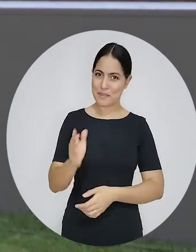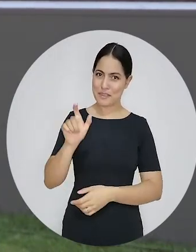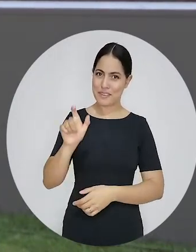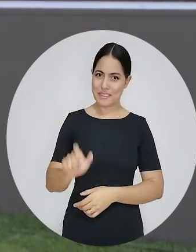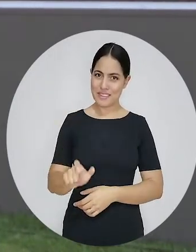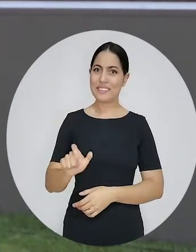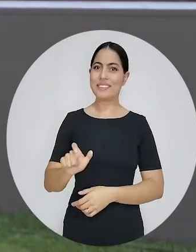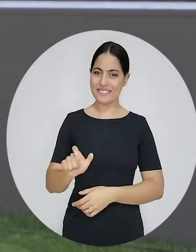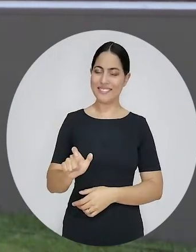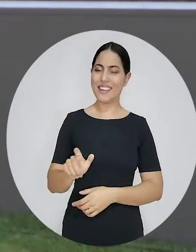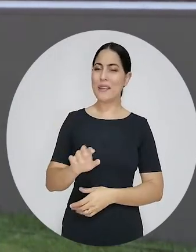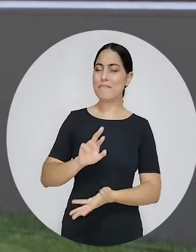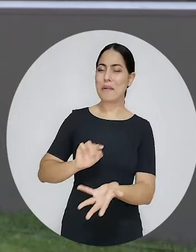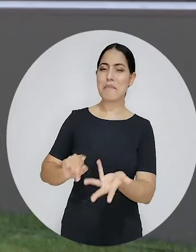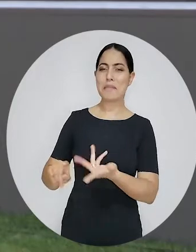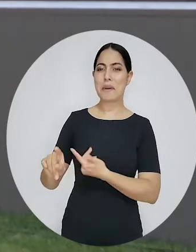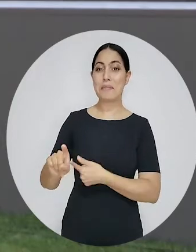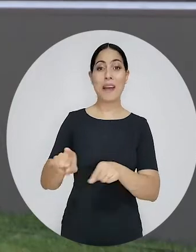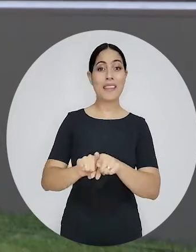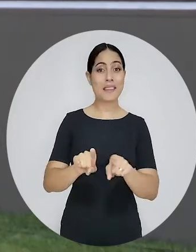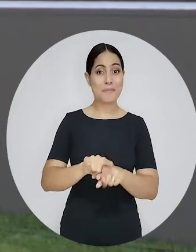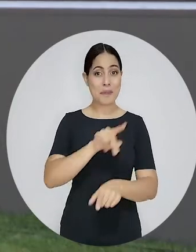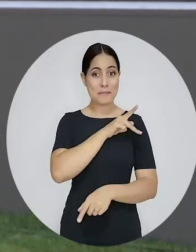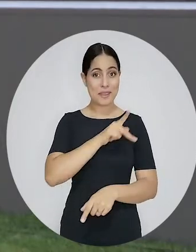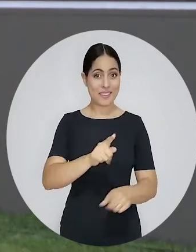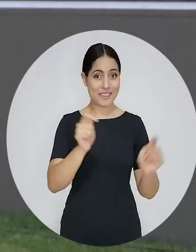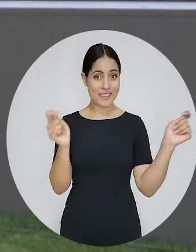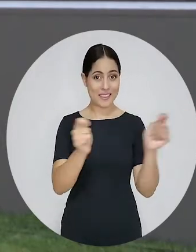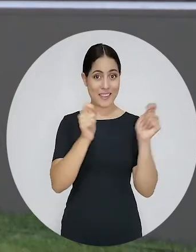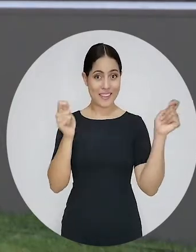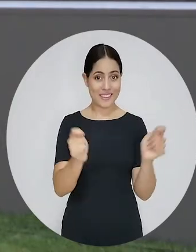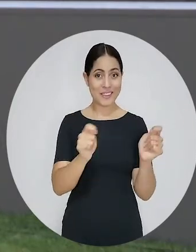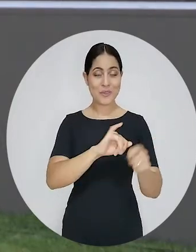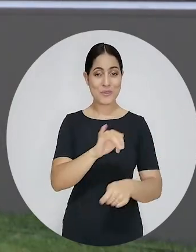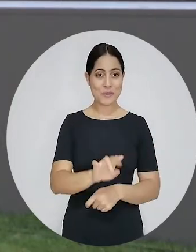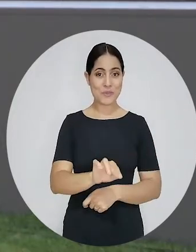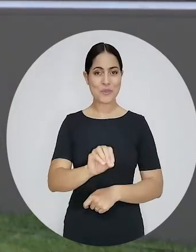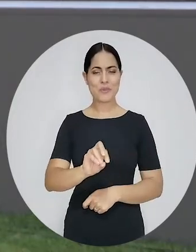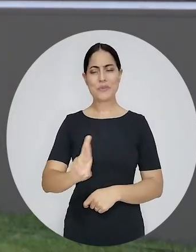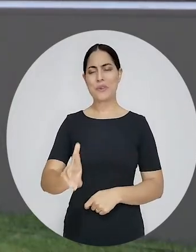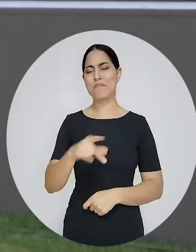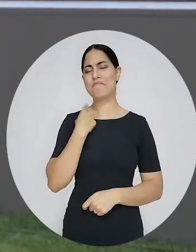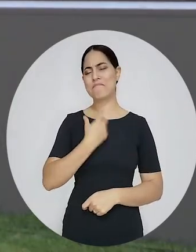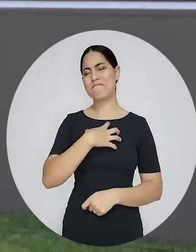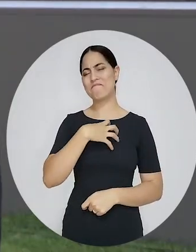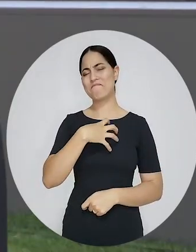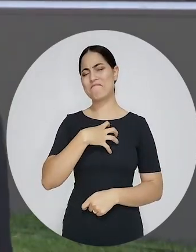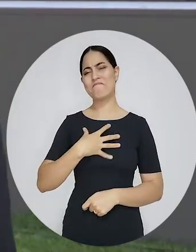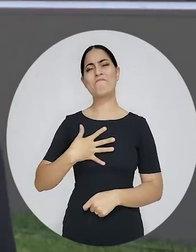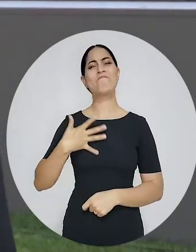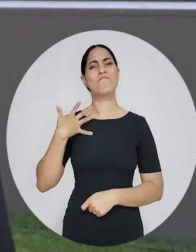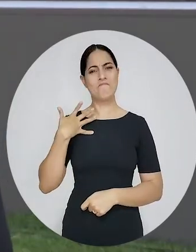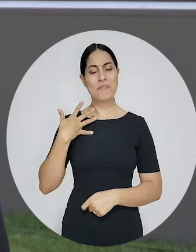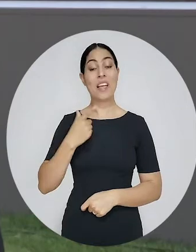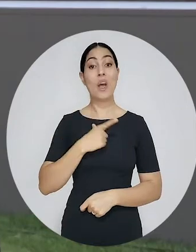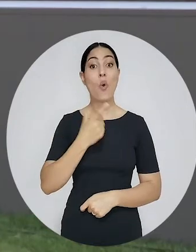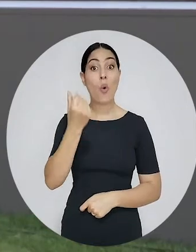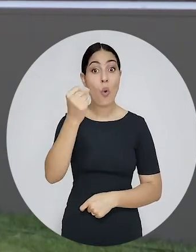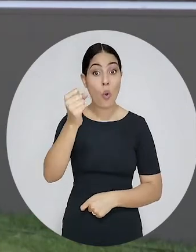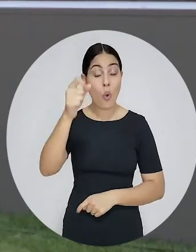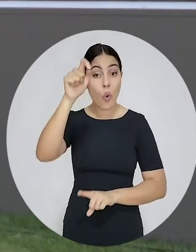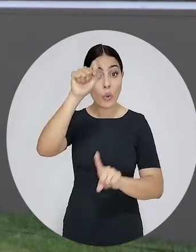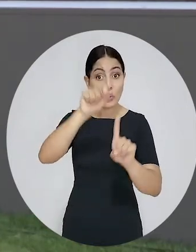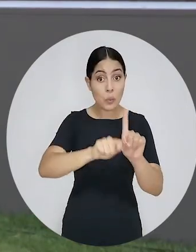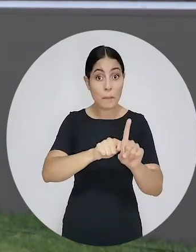De parabéns à UAB de Caruaru, o presidente Fernando Júnior. É hoje um dia inesquecível por isso. É imaginar que uma sede foi